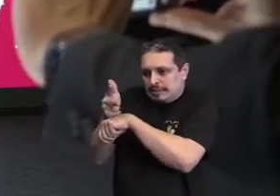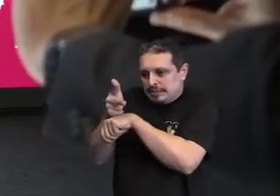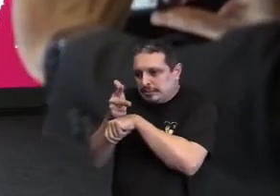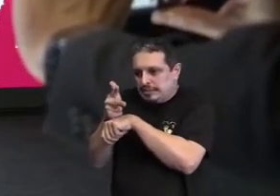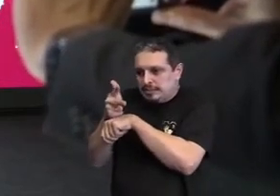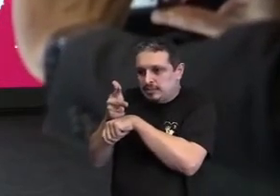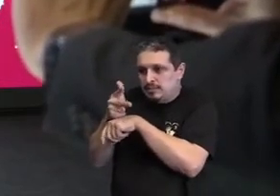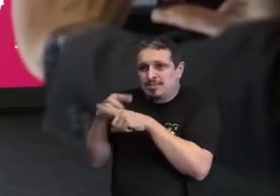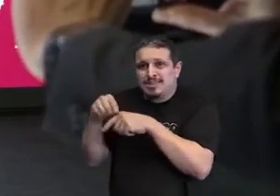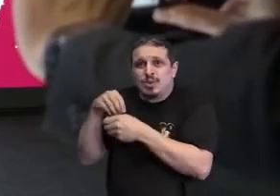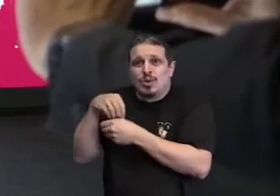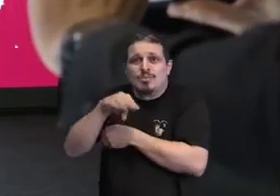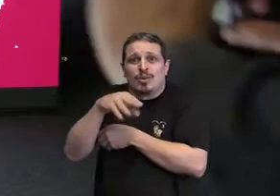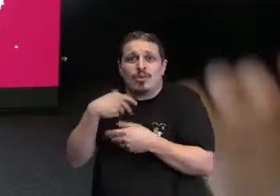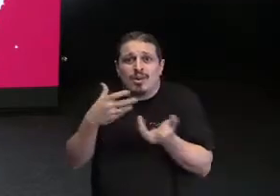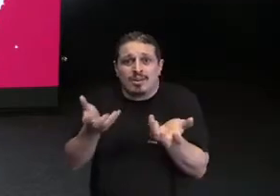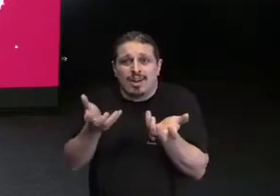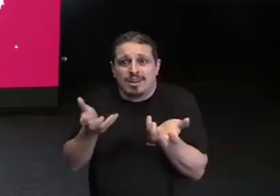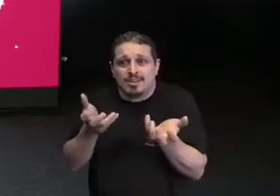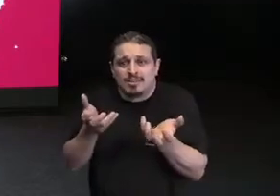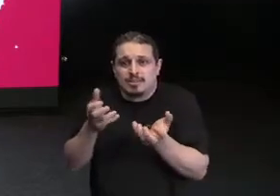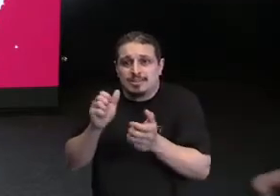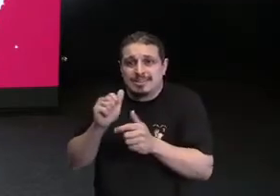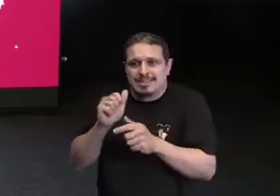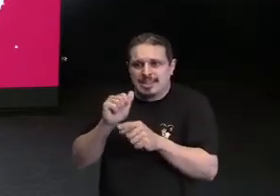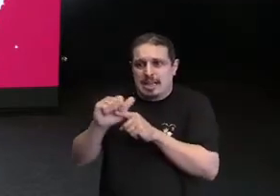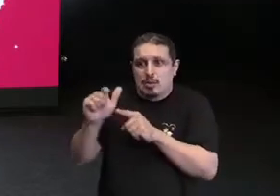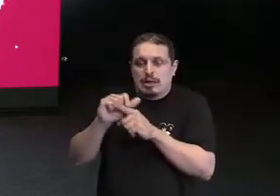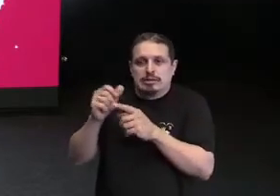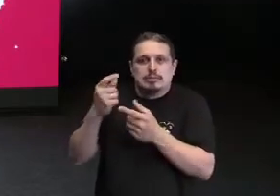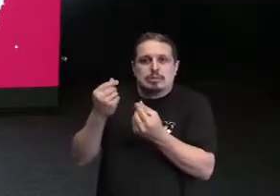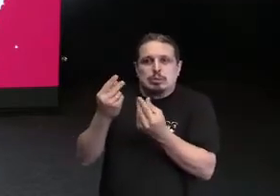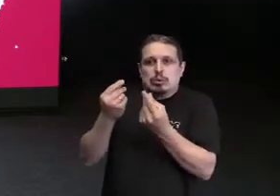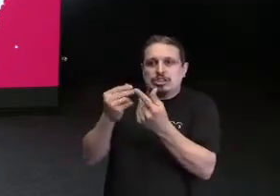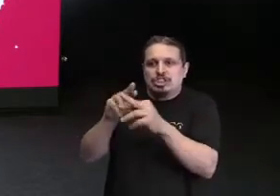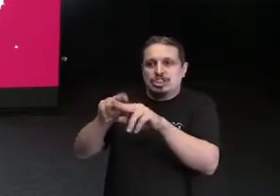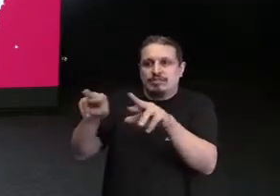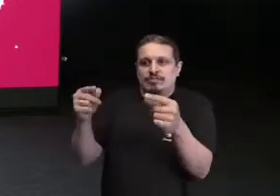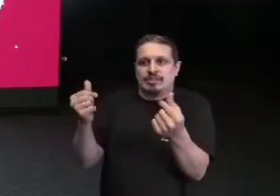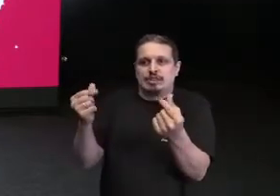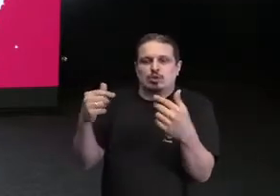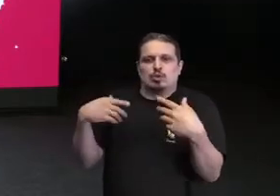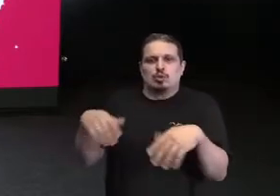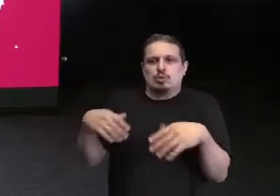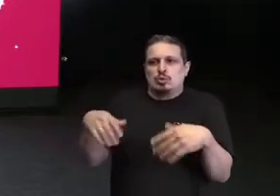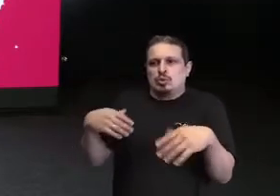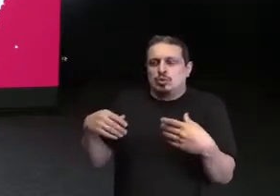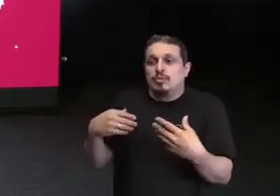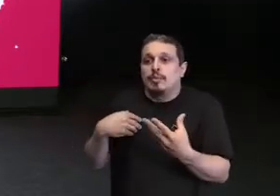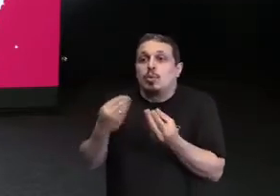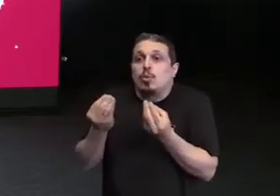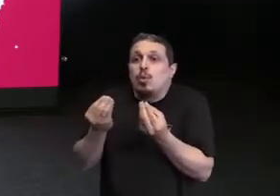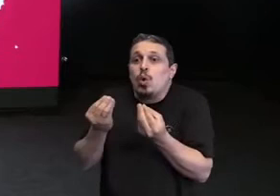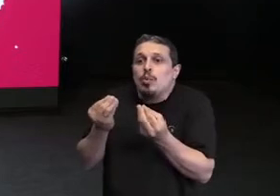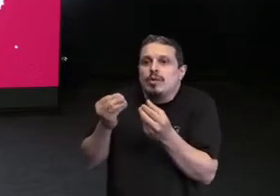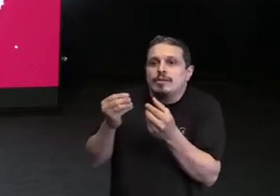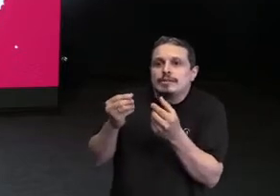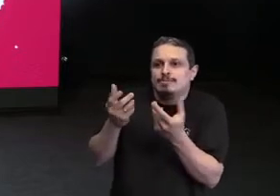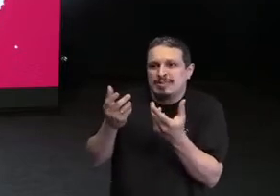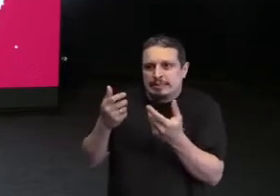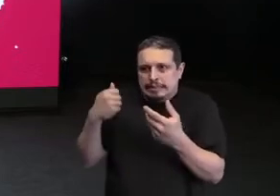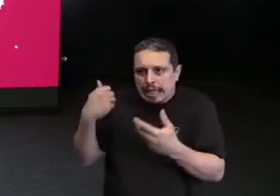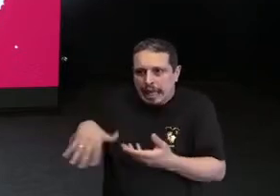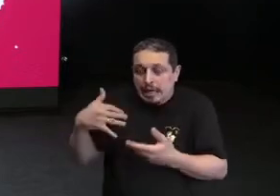gastava muito dinheiro. E eu não tinha retorno. E eu, caramba, meu, a câmera foi mó caro. Para vocês terem